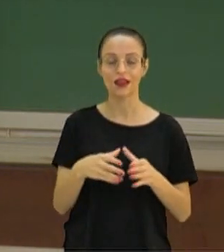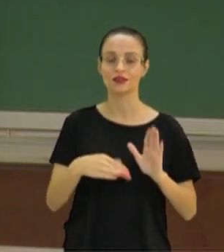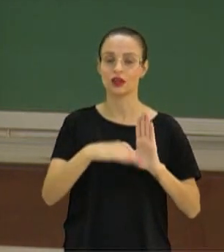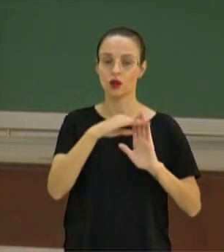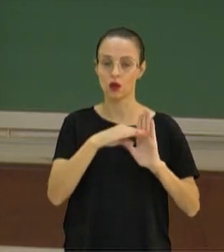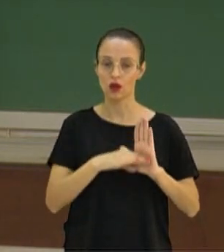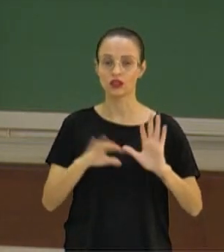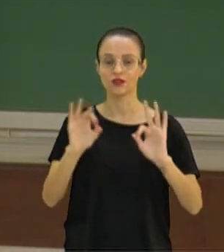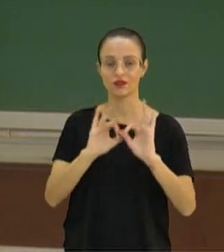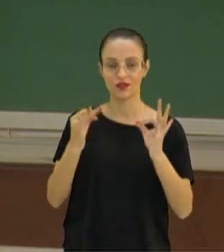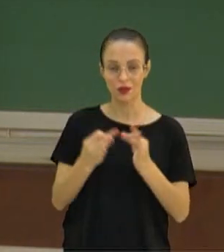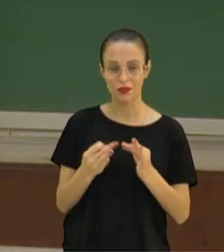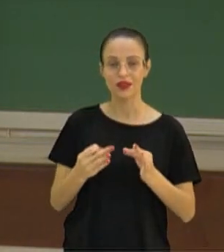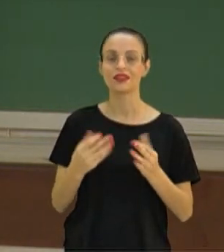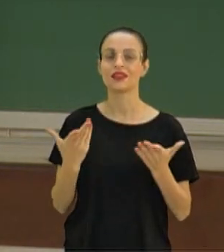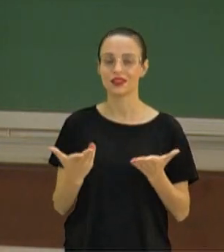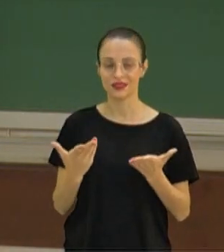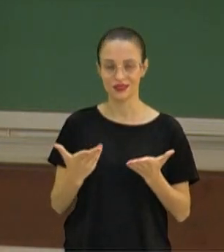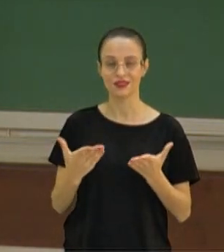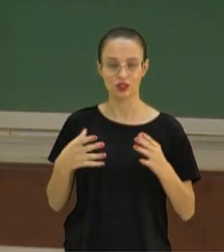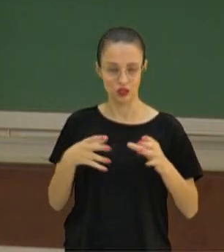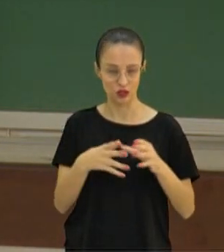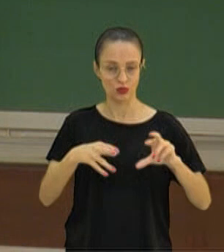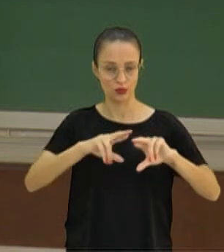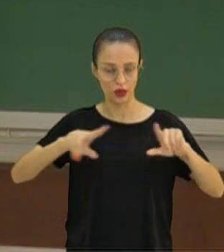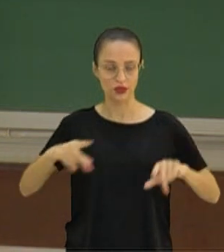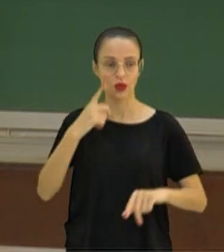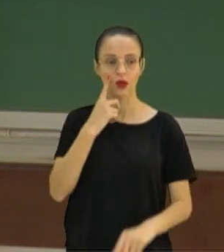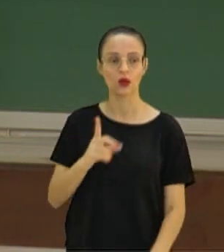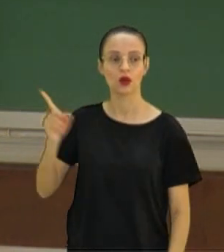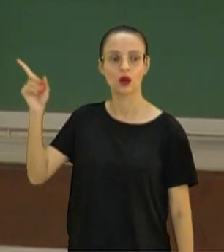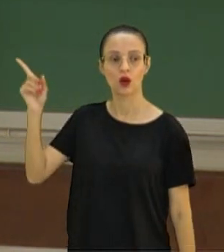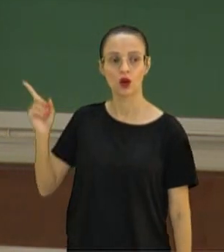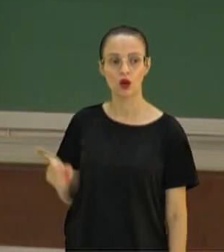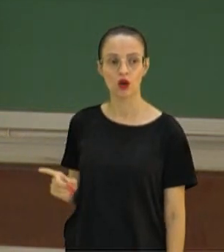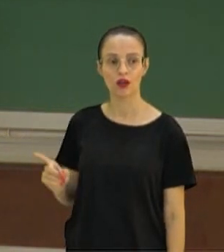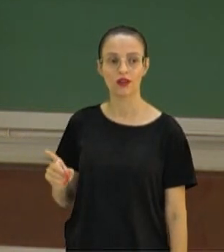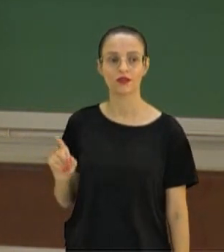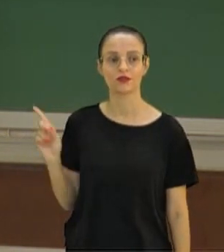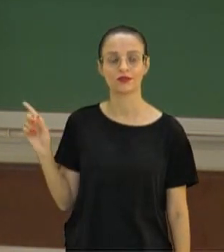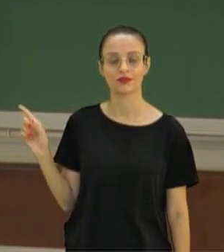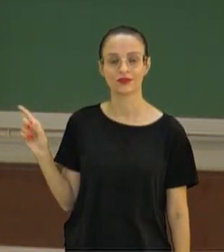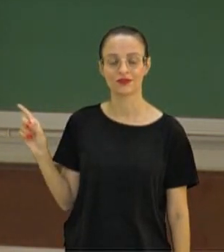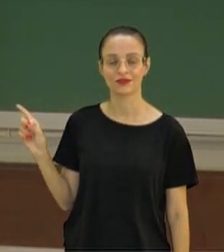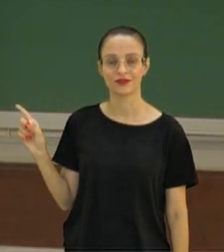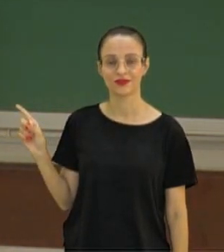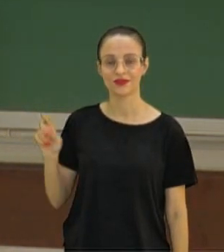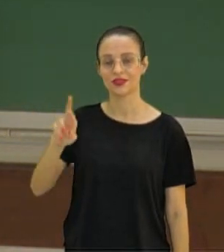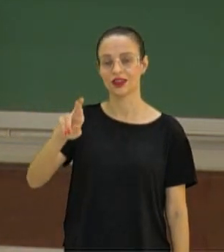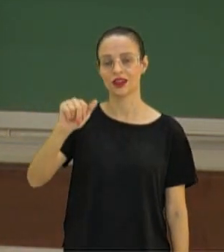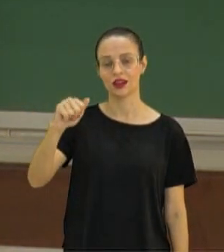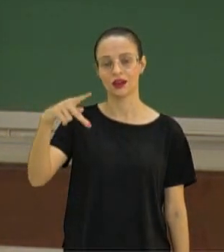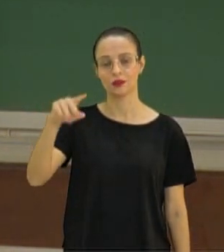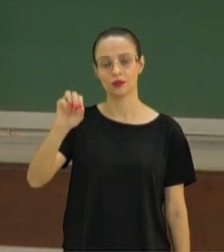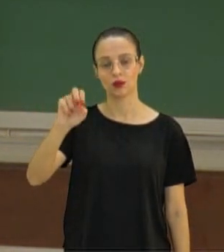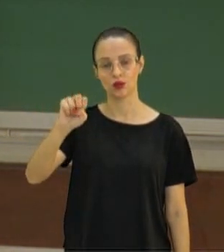família, gênero e espécie. Notem aqui no desenho que eu tenho vulpes-vulpes, que é a raposa vermelha.